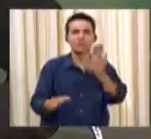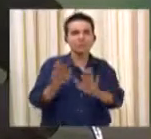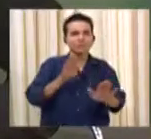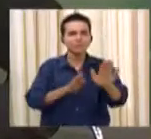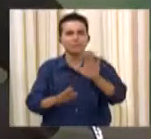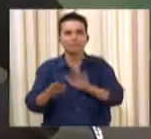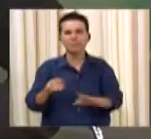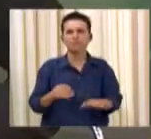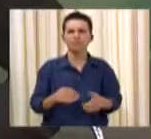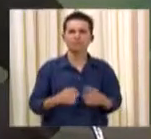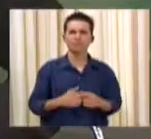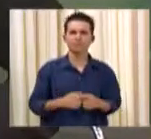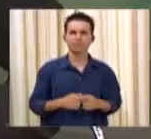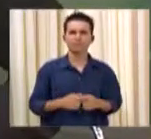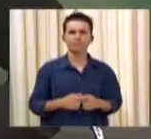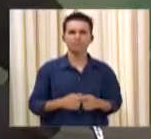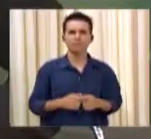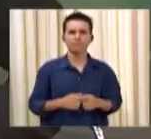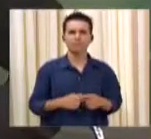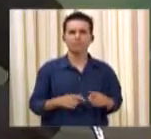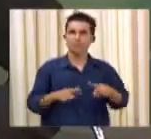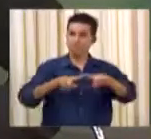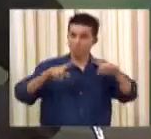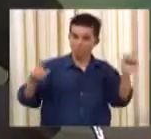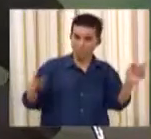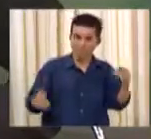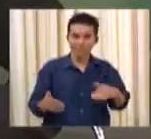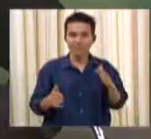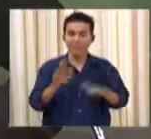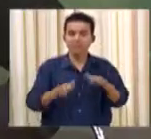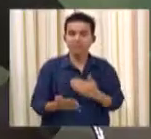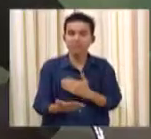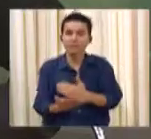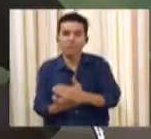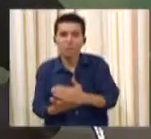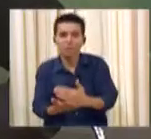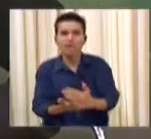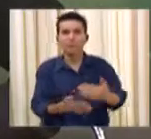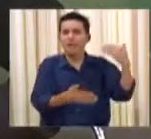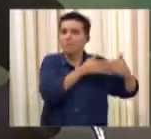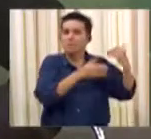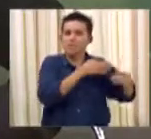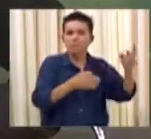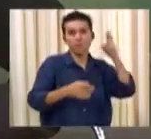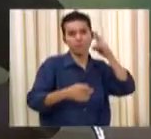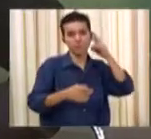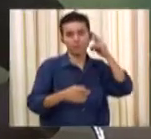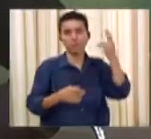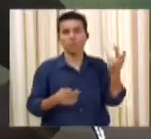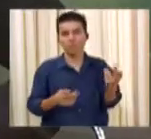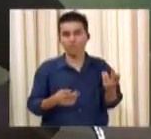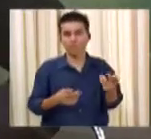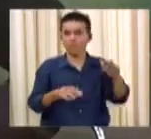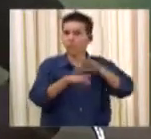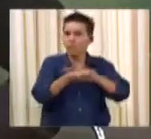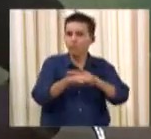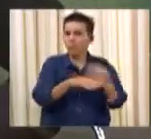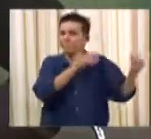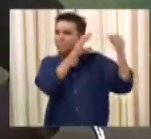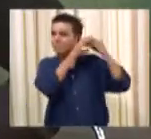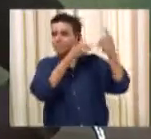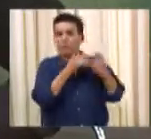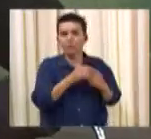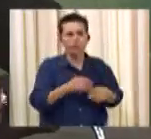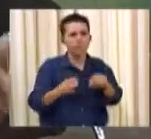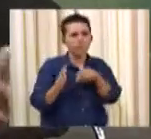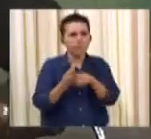doenças. Mas, se estiver tendo alguma perda auditiva no curso de alguma doença infecciosa, procure imediatamente um